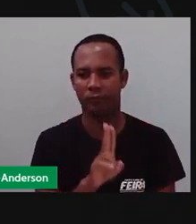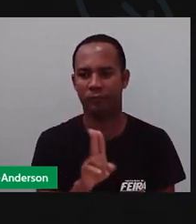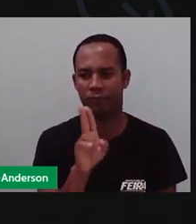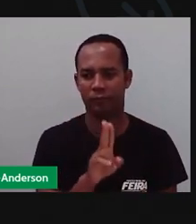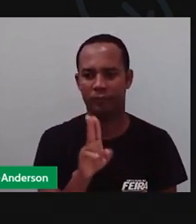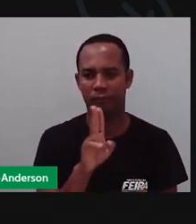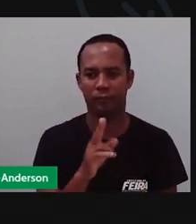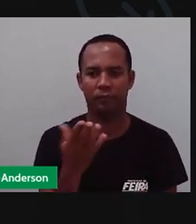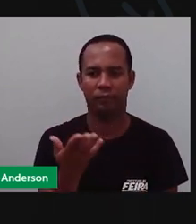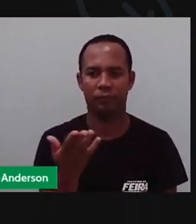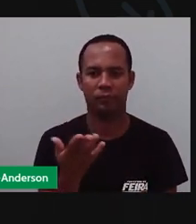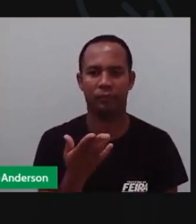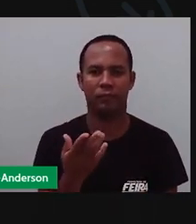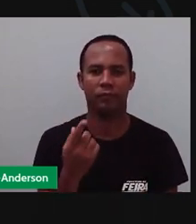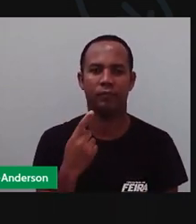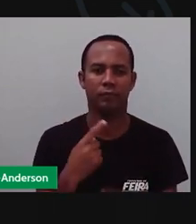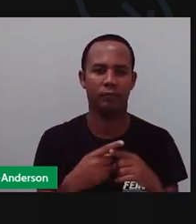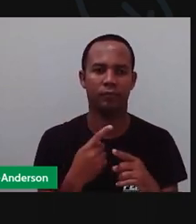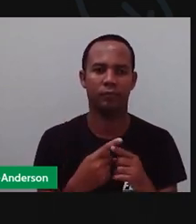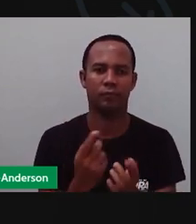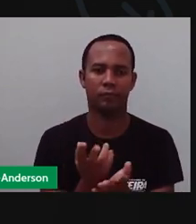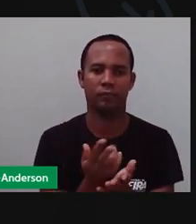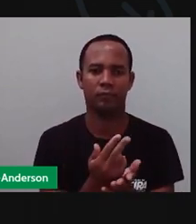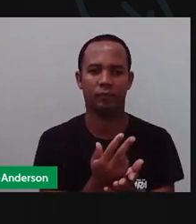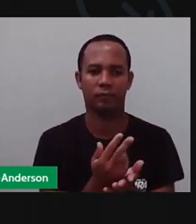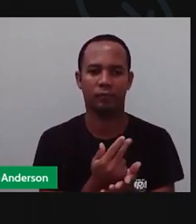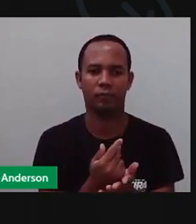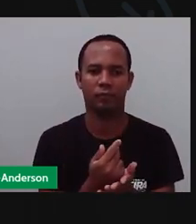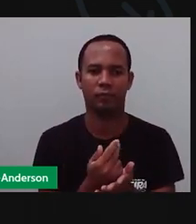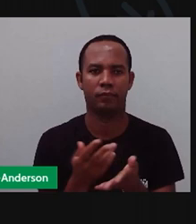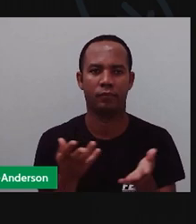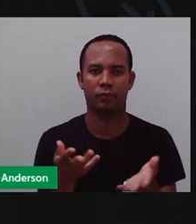poder desenhar aqui esse,